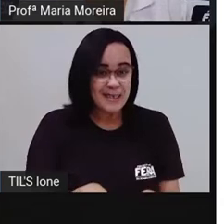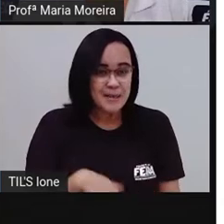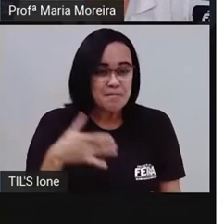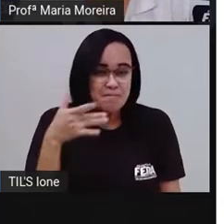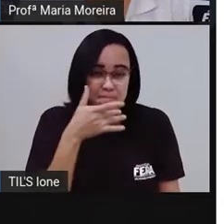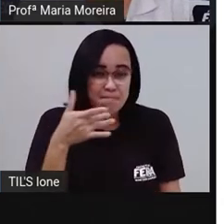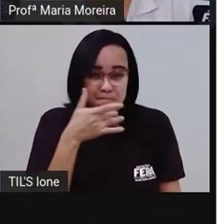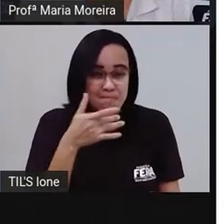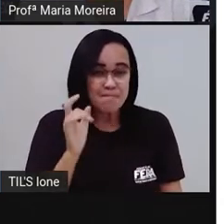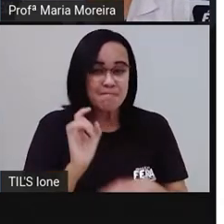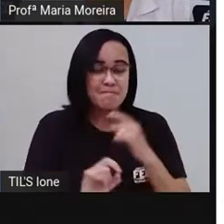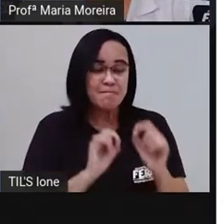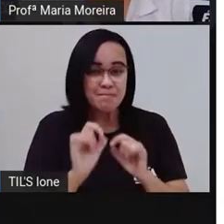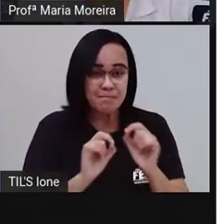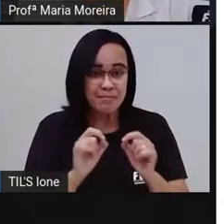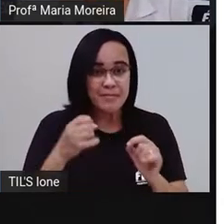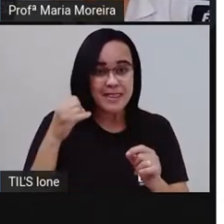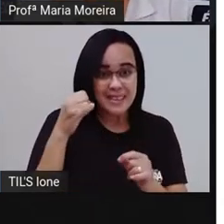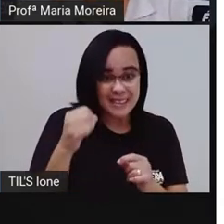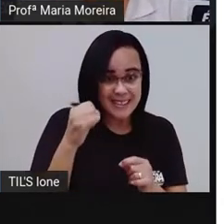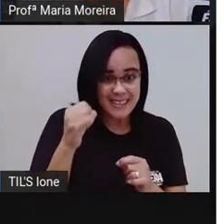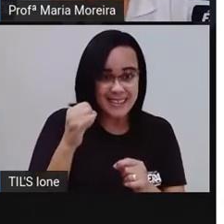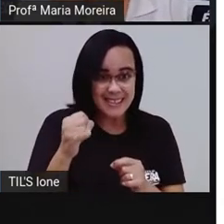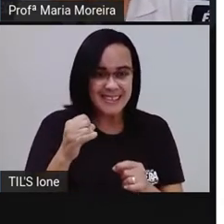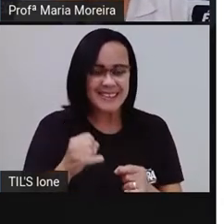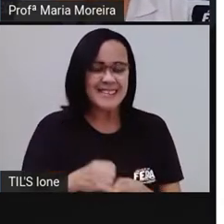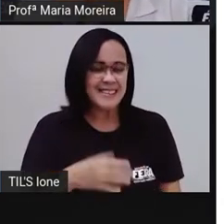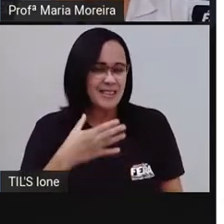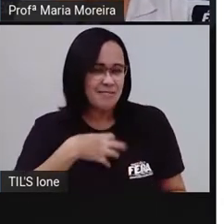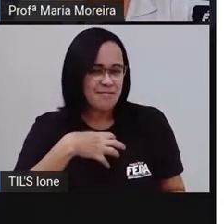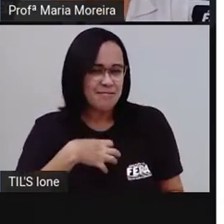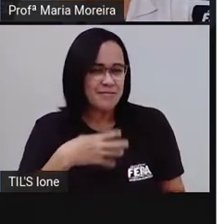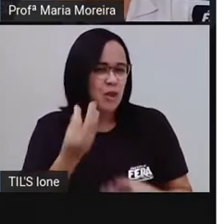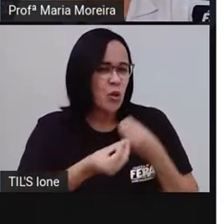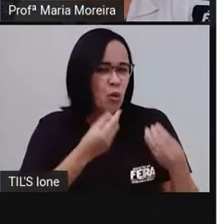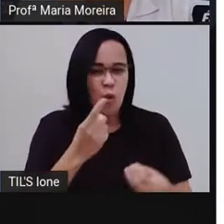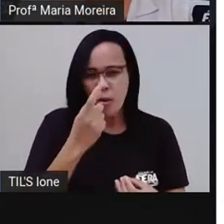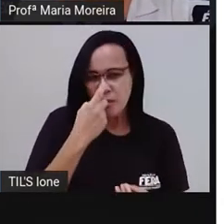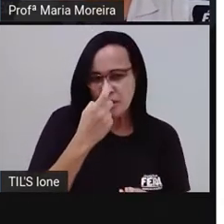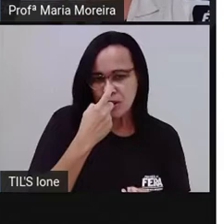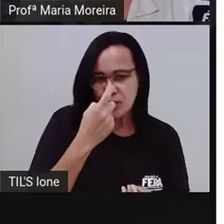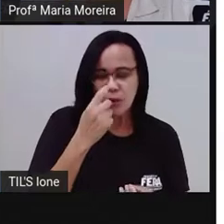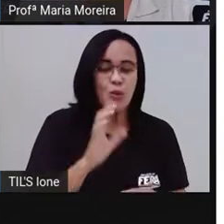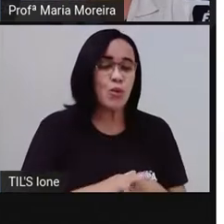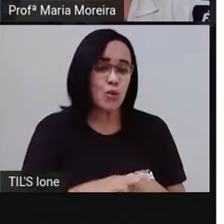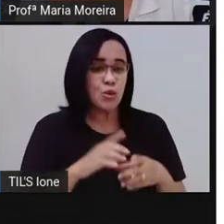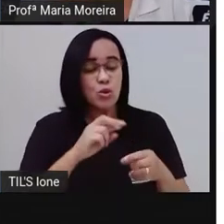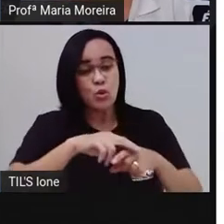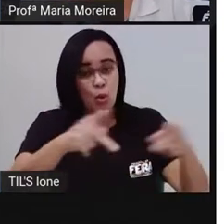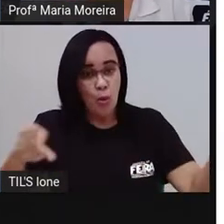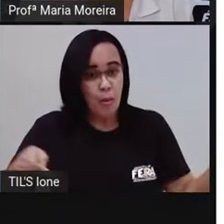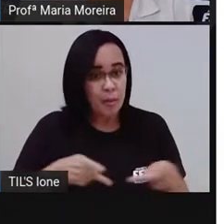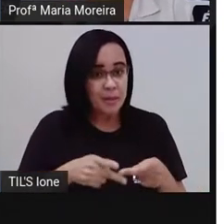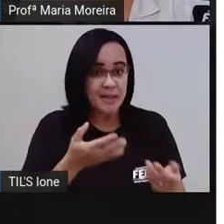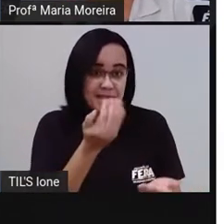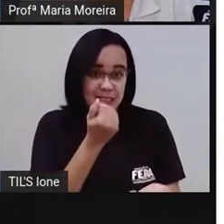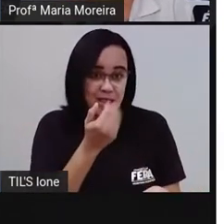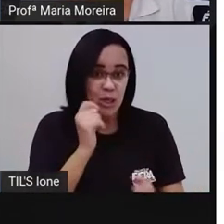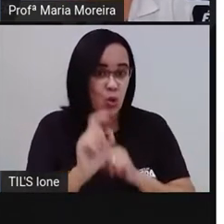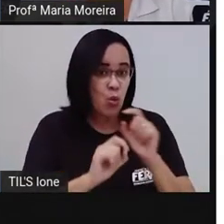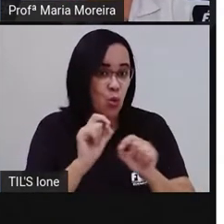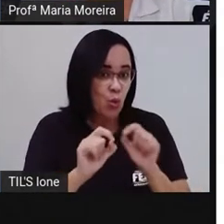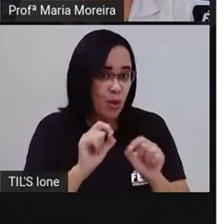Se você já começou a salivar pensando em biscoitos recheados ou pizzas, saiba aqui.